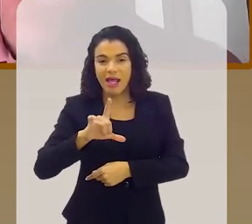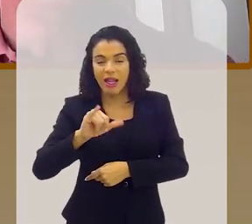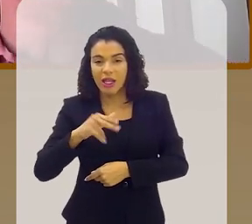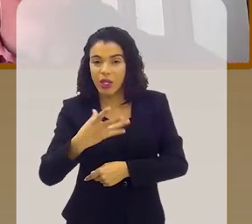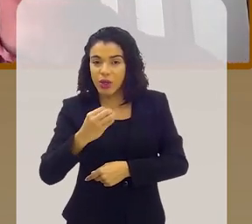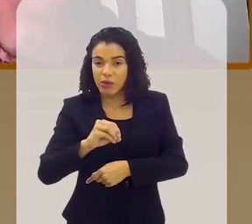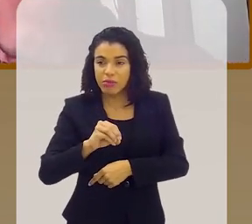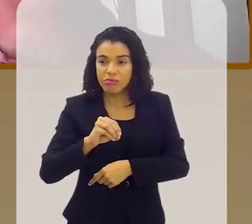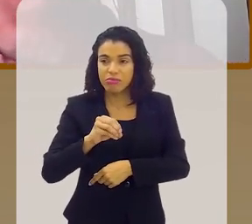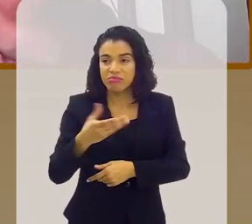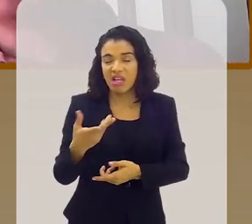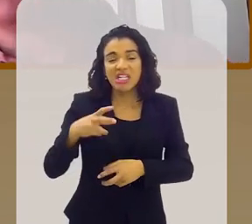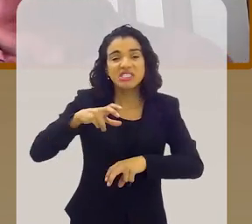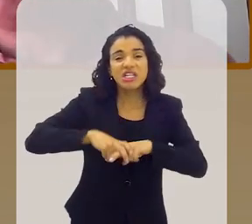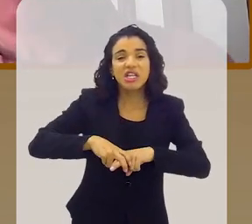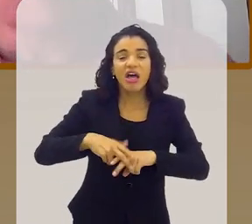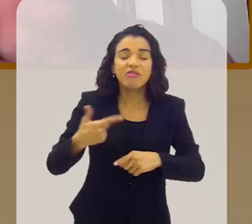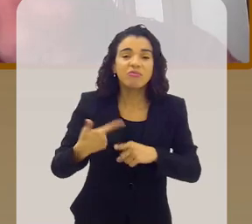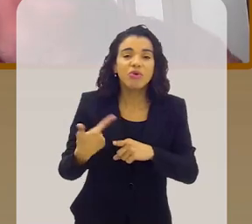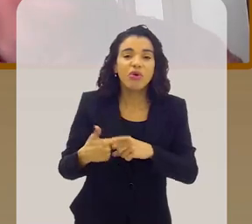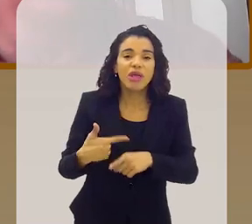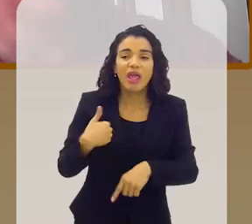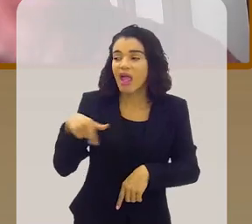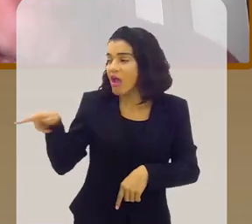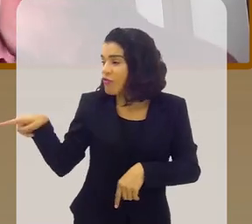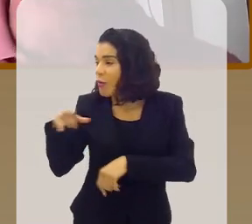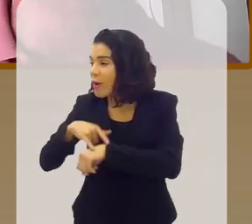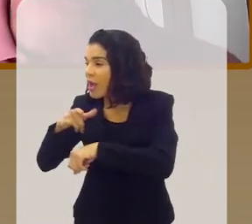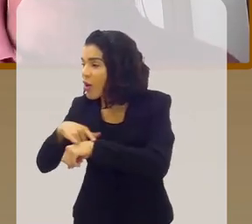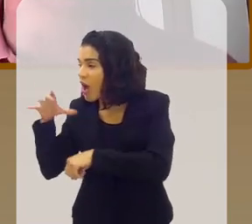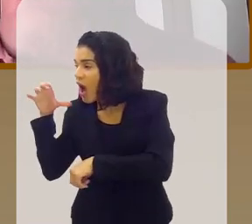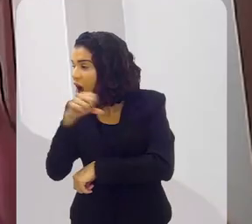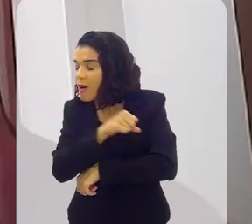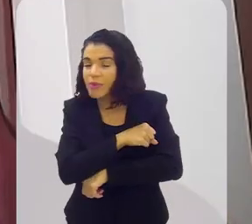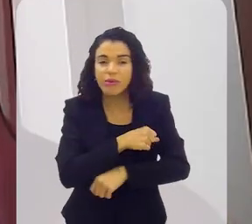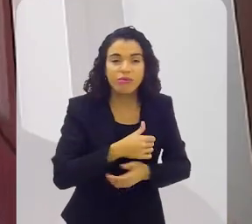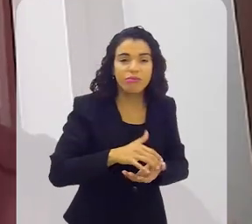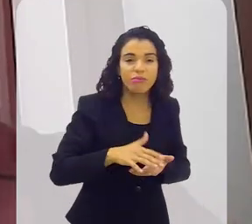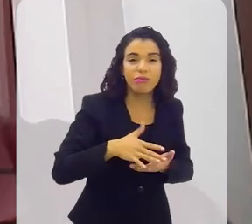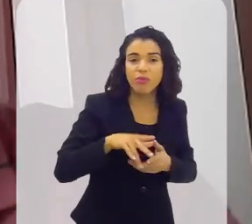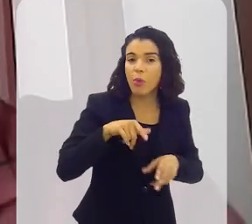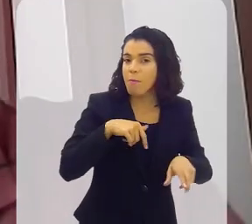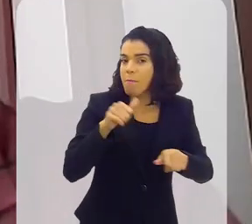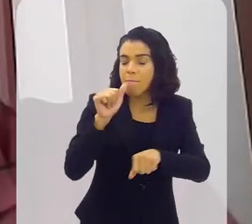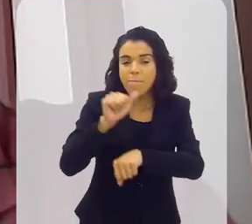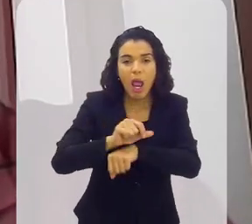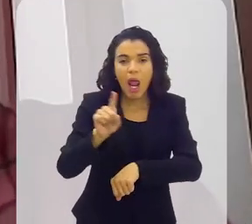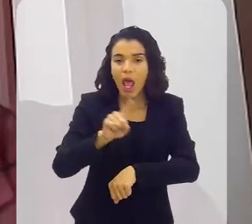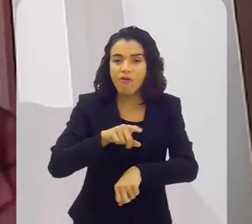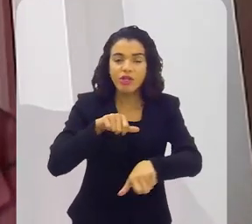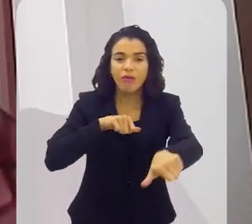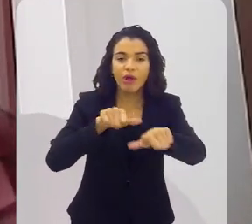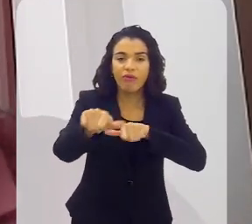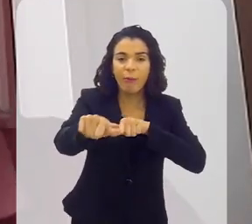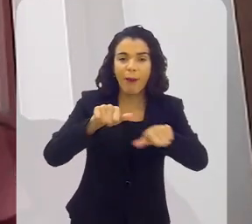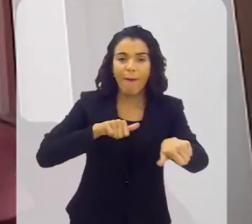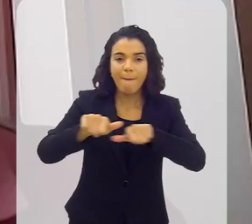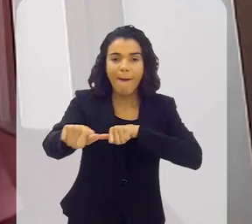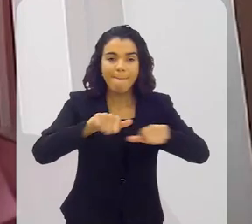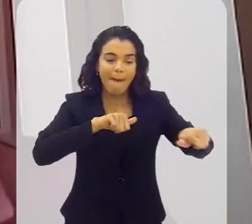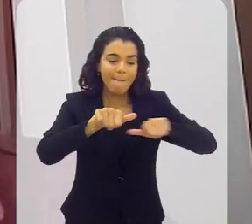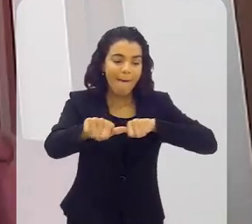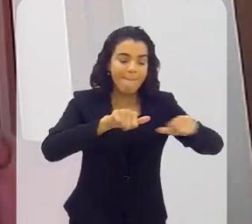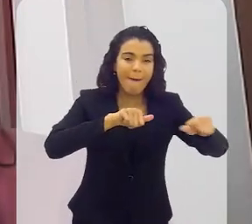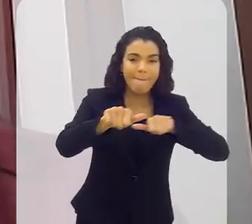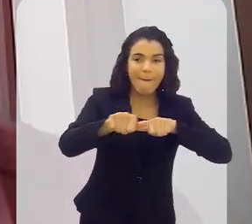Moreira. Eles sentavam porque parou. falou, foi no banheiro, eu vou pegar o instrumento pra eu tocar um pouquinho. Então não parava. Nunca acabava. Nunca